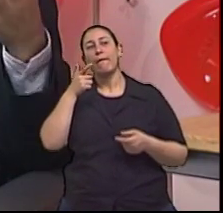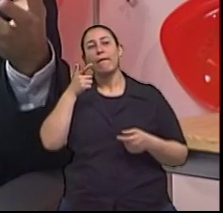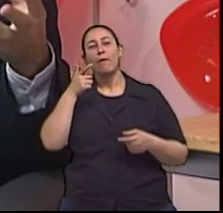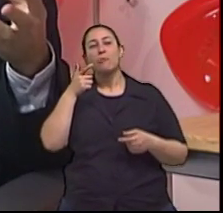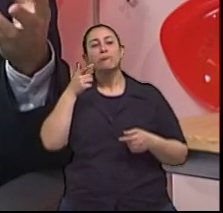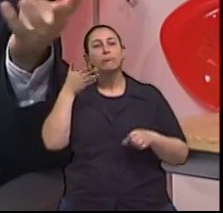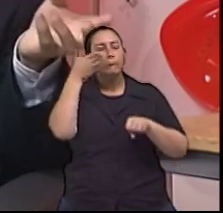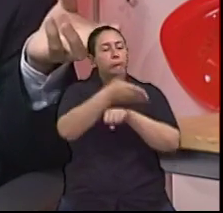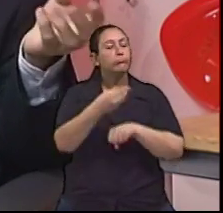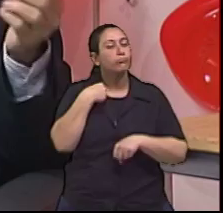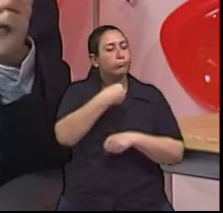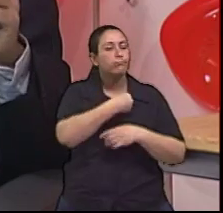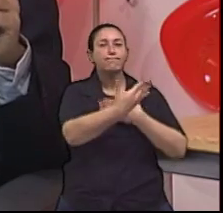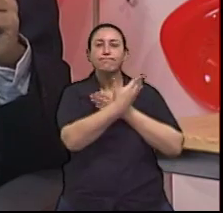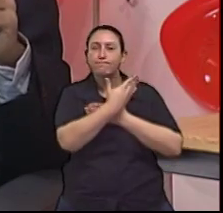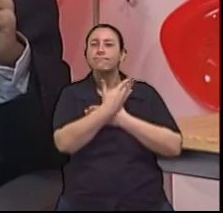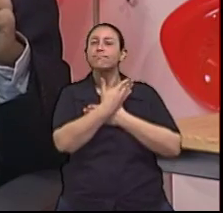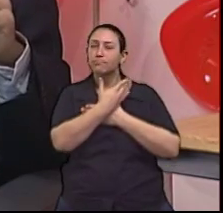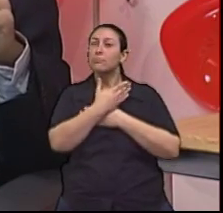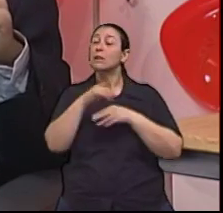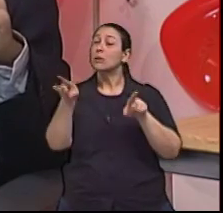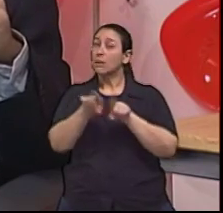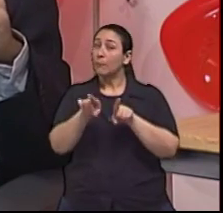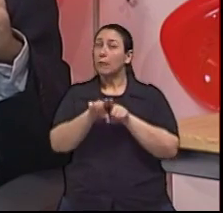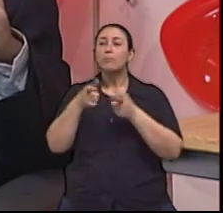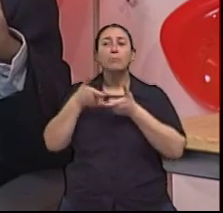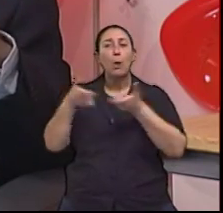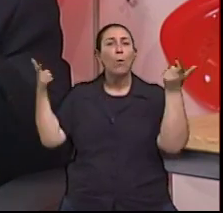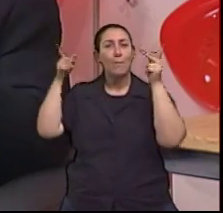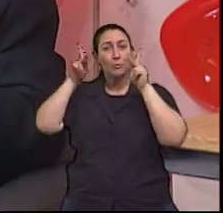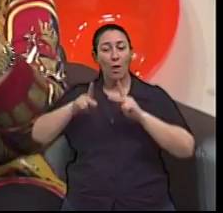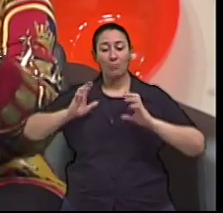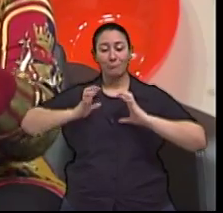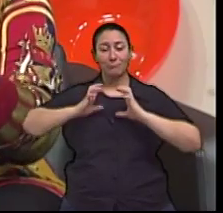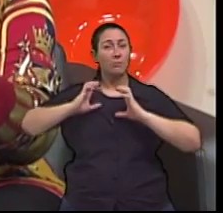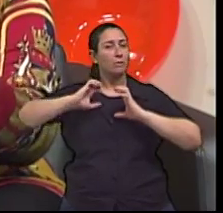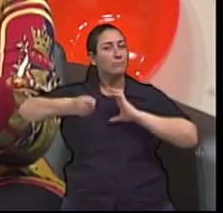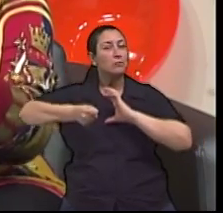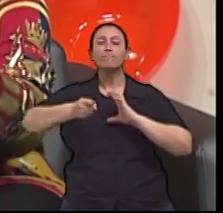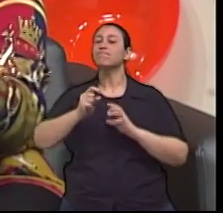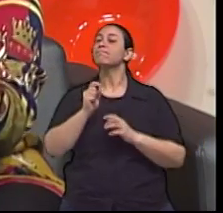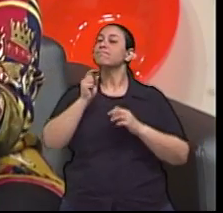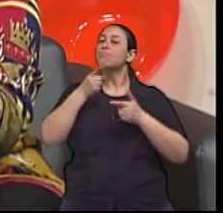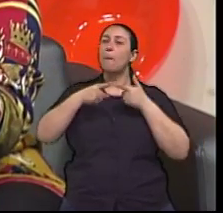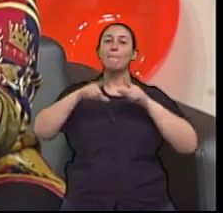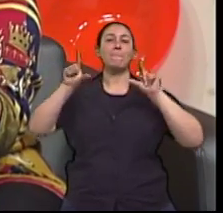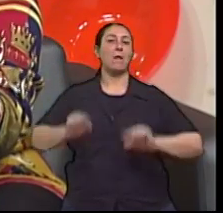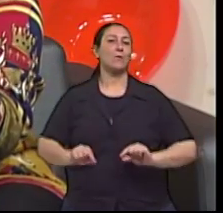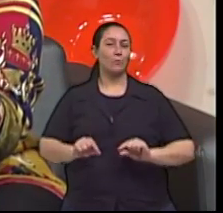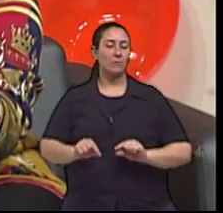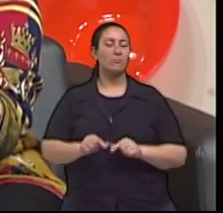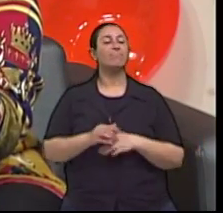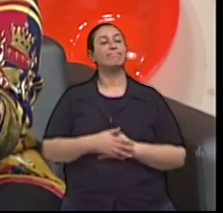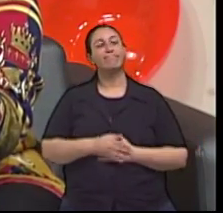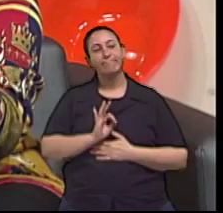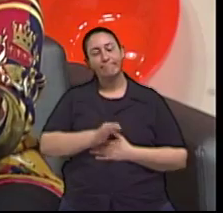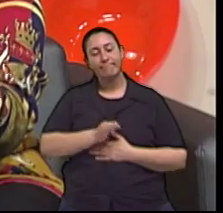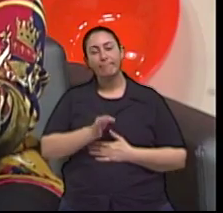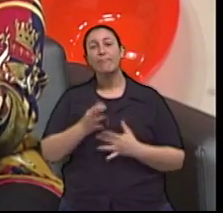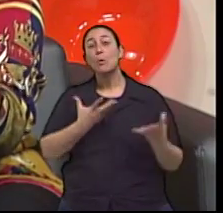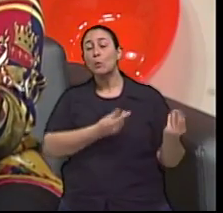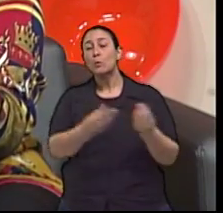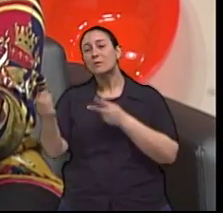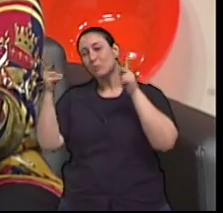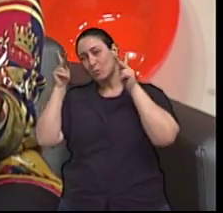E mais de 90% das demências vasculares. Perfeito. E a gente não pode esquecer que a gente vive, infelizmente, digo eu,